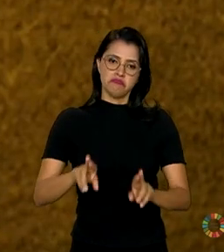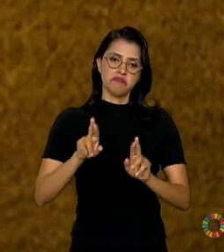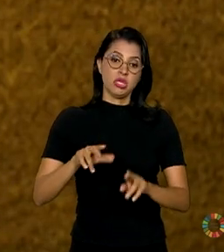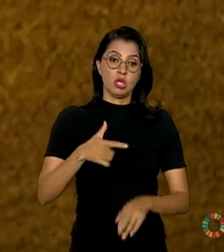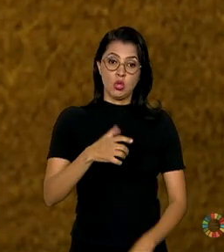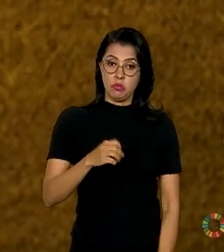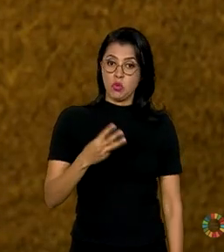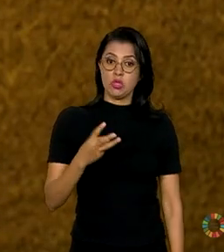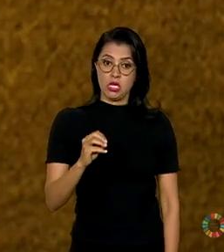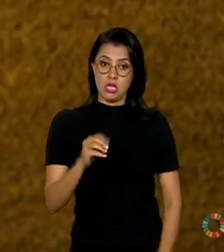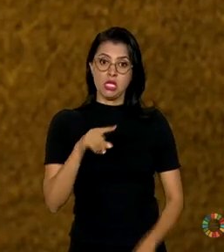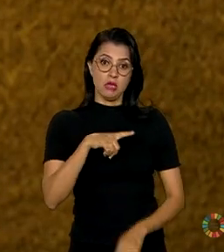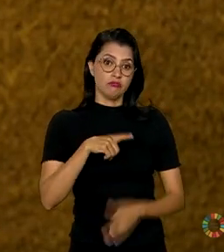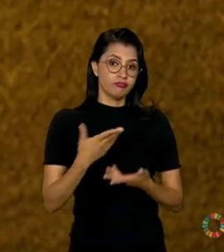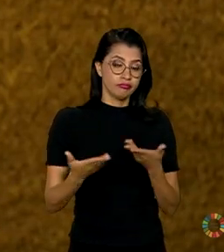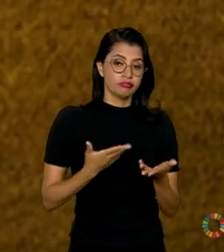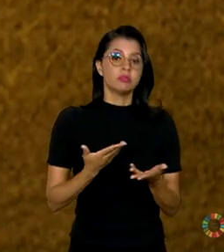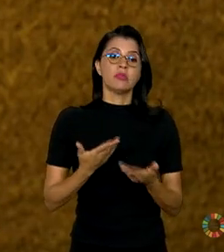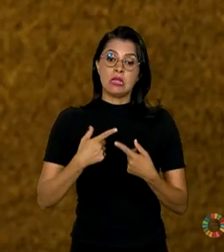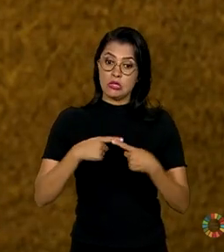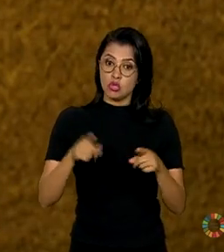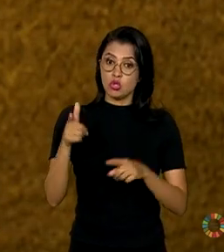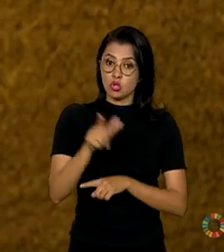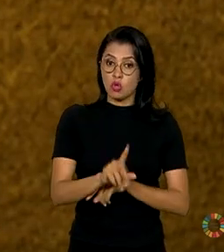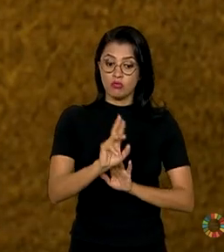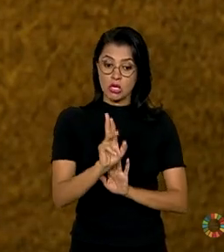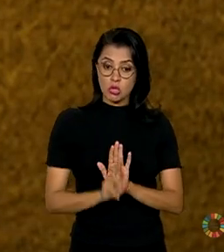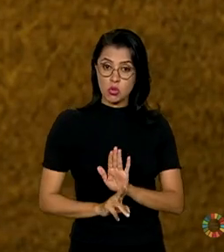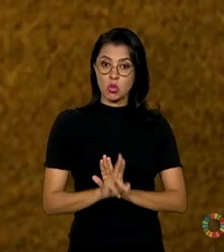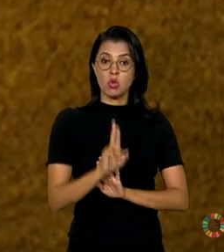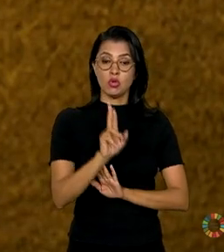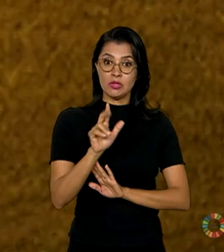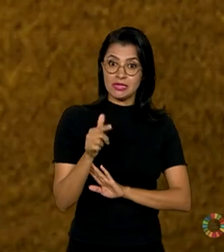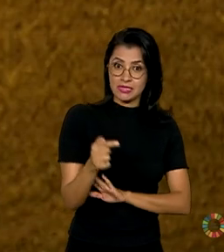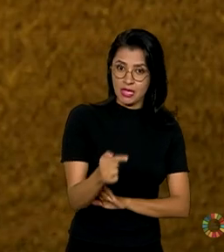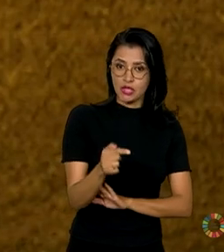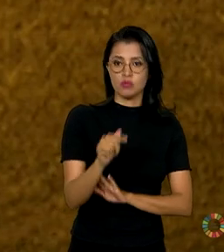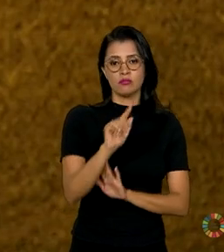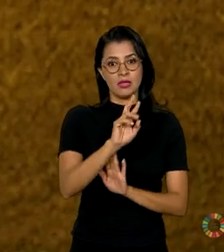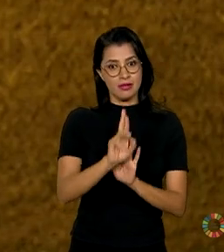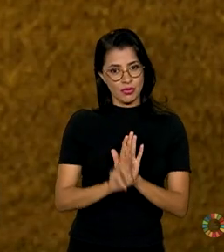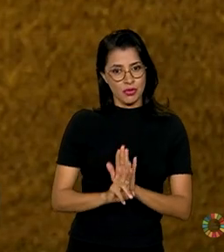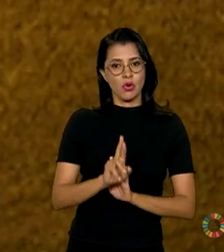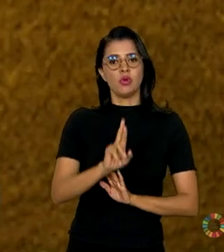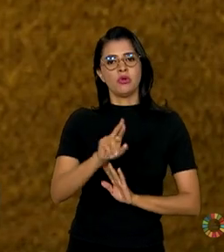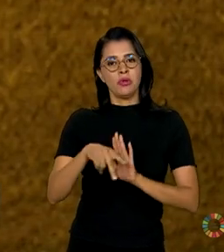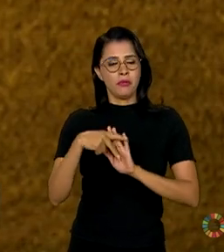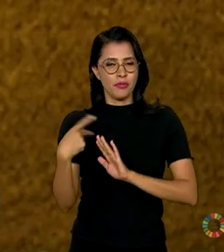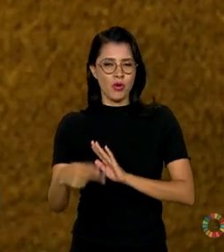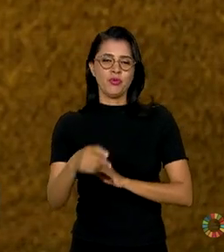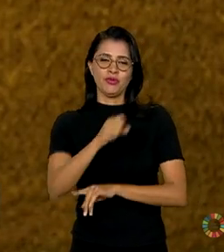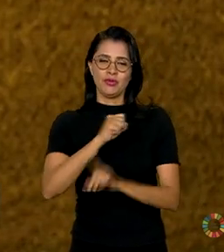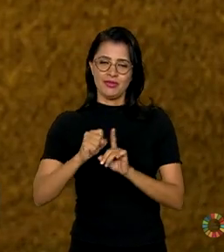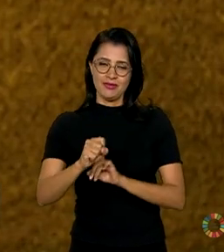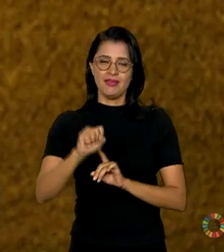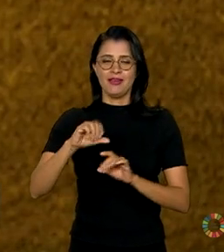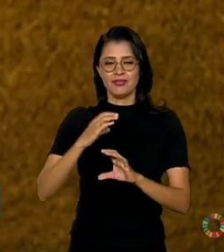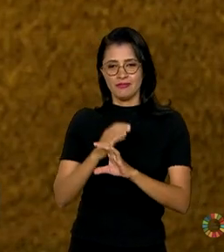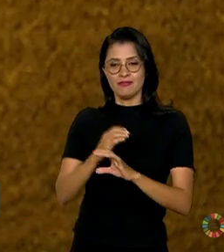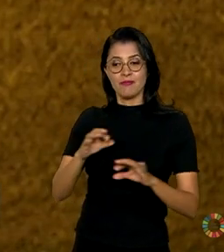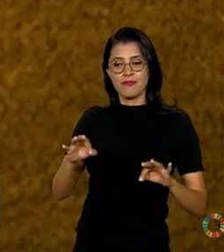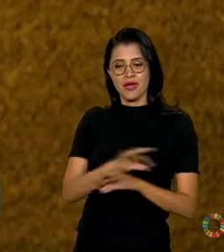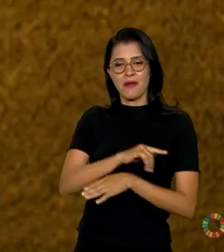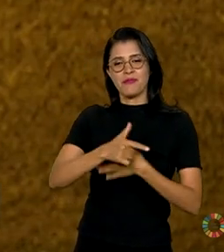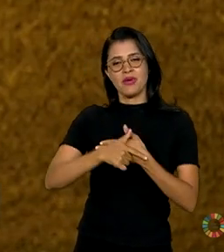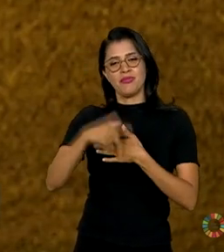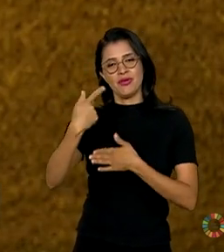tenhamos, com o lançamento de mais um relatório, nosso sétimo relatório da sociedade civil, cumprido esse